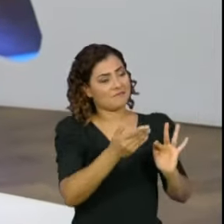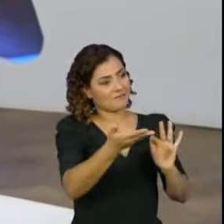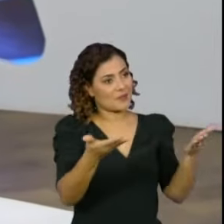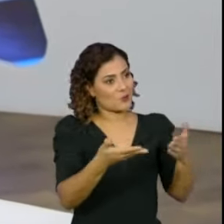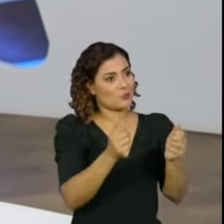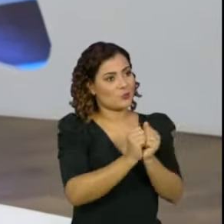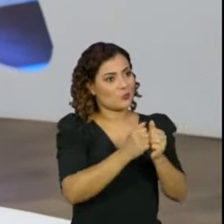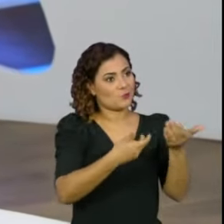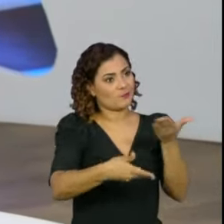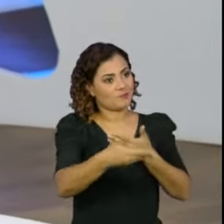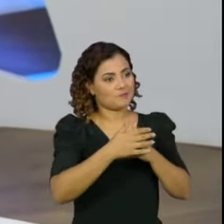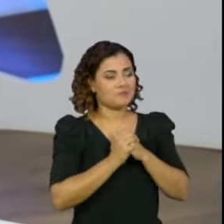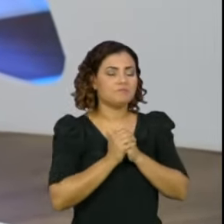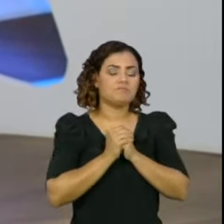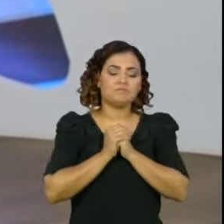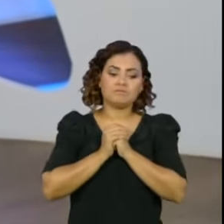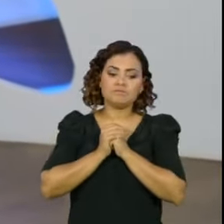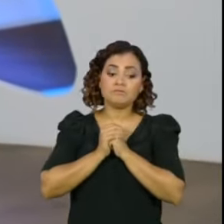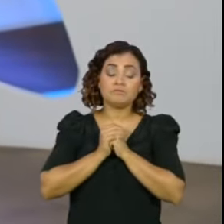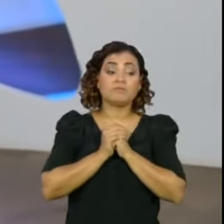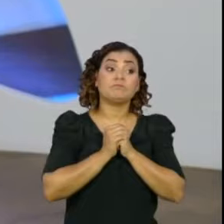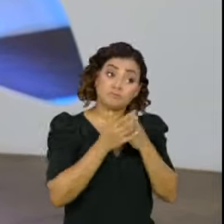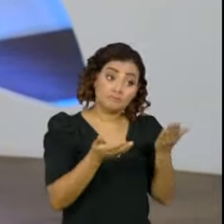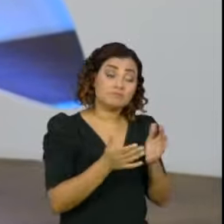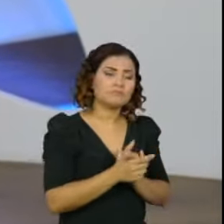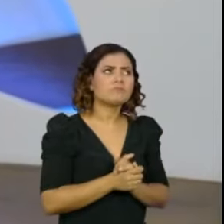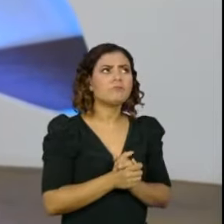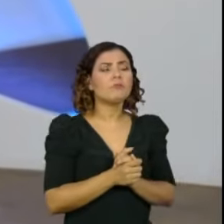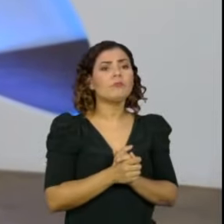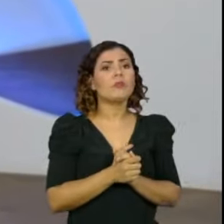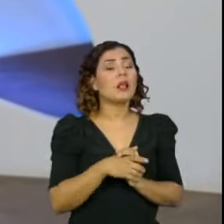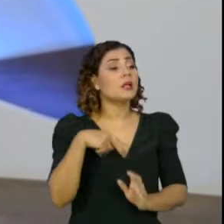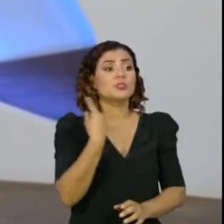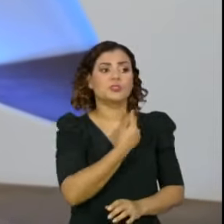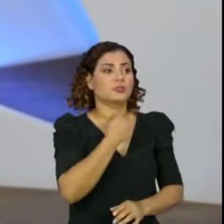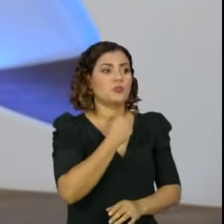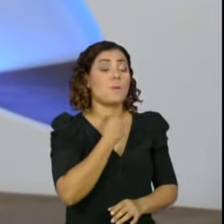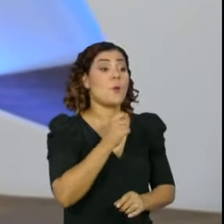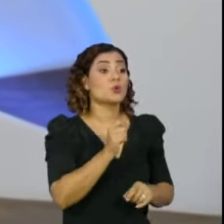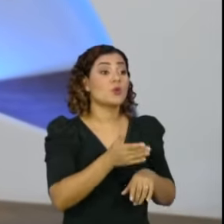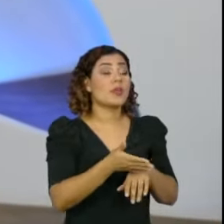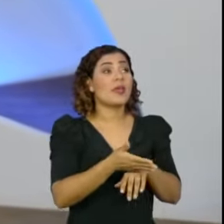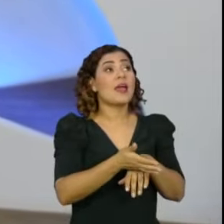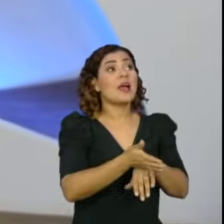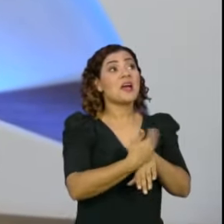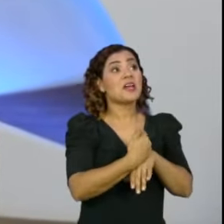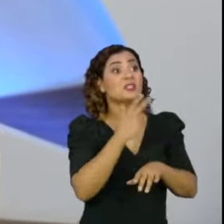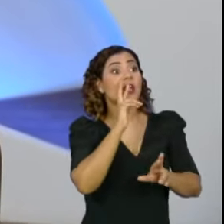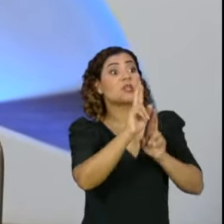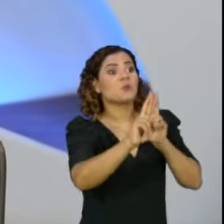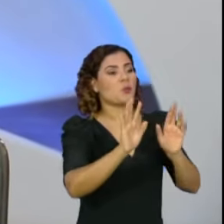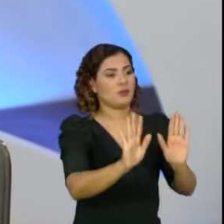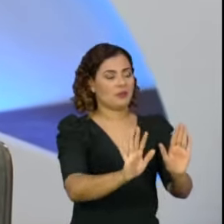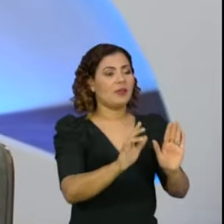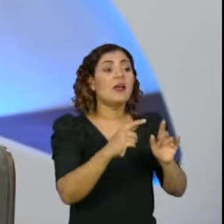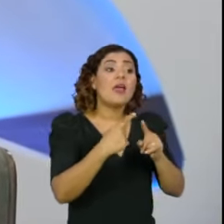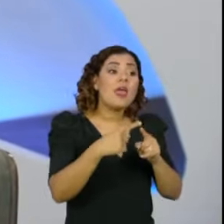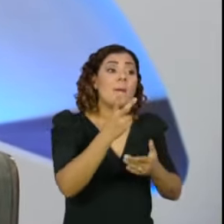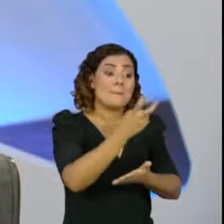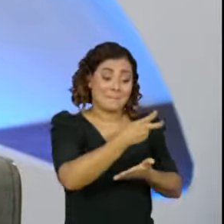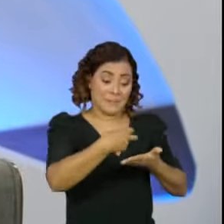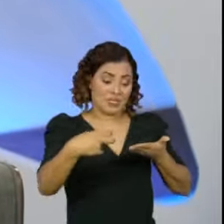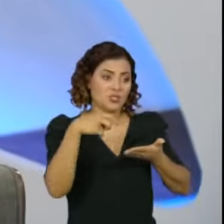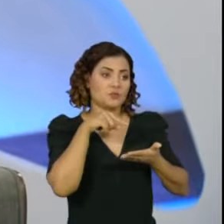nessa companhia de hoje. Bom, nós não podemos antecipar qualquer juízo de valor sobre um processo de